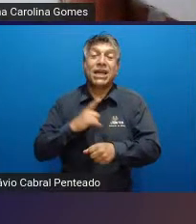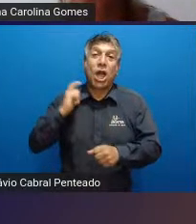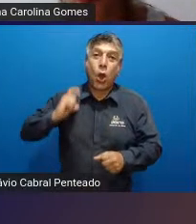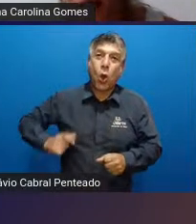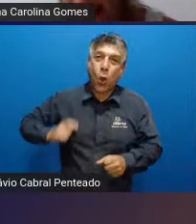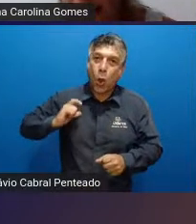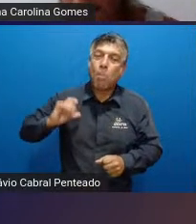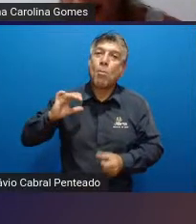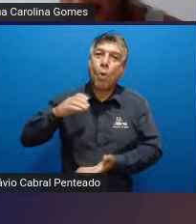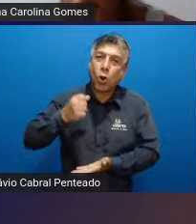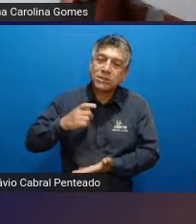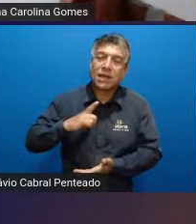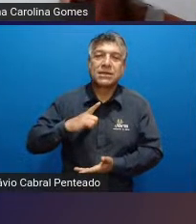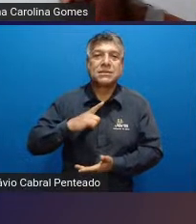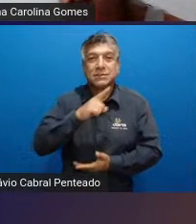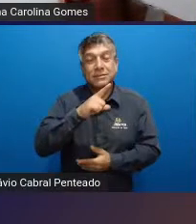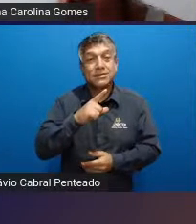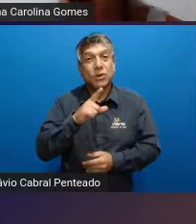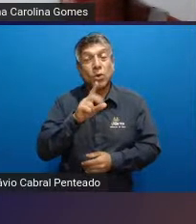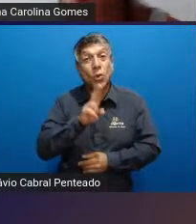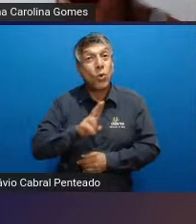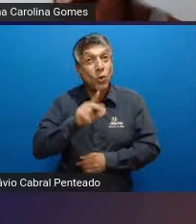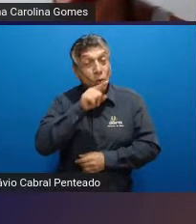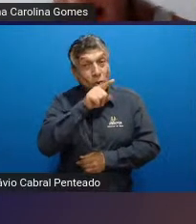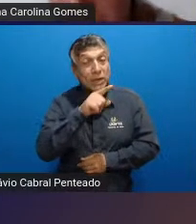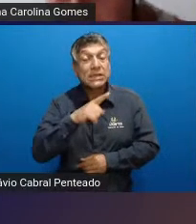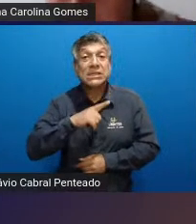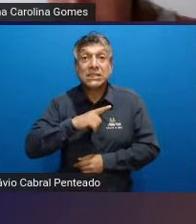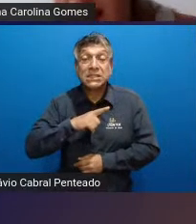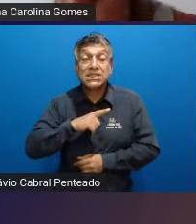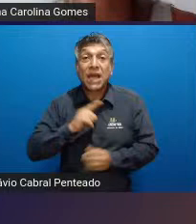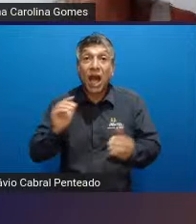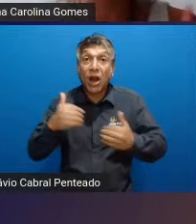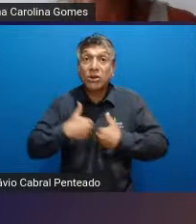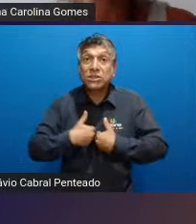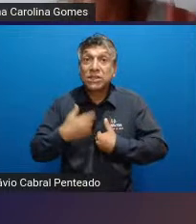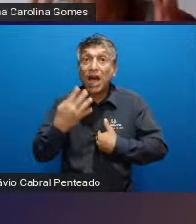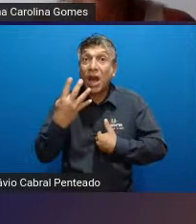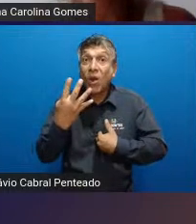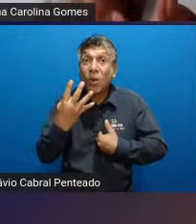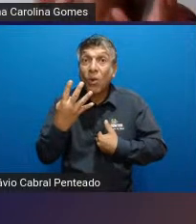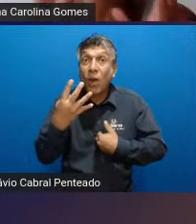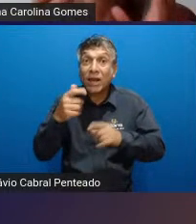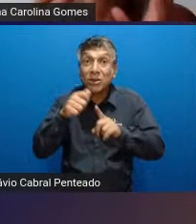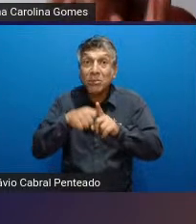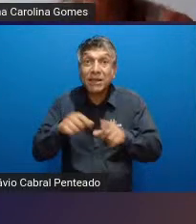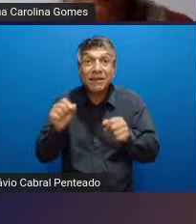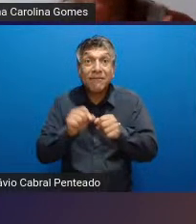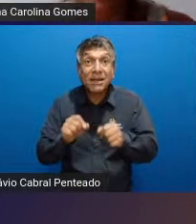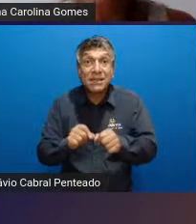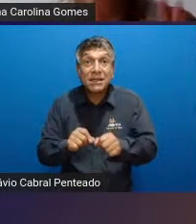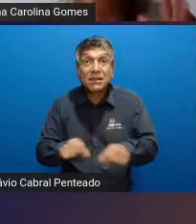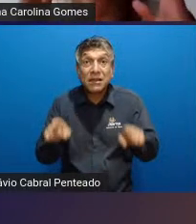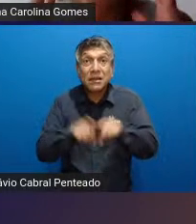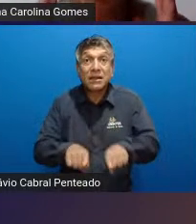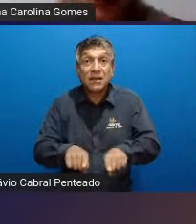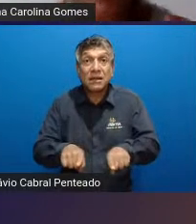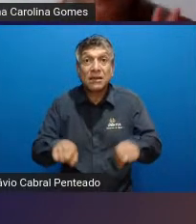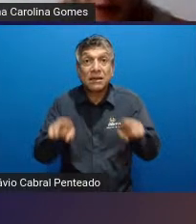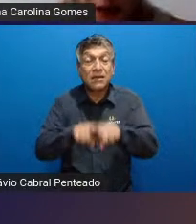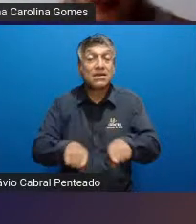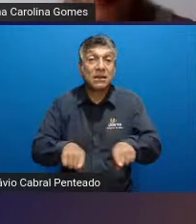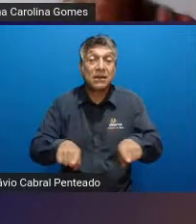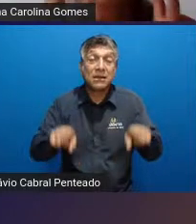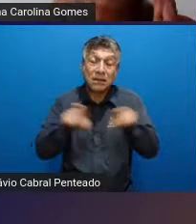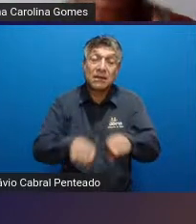universidade que eu fiz também e tinha autista a gente ficava quatro meses fazendo exatamente a mesma coisa exatamente a mesma